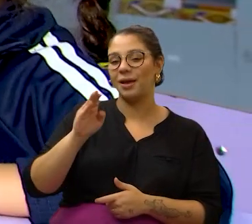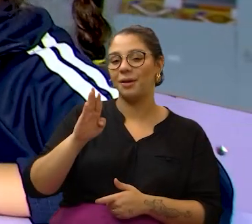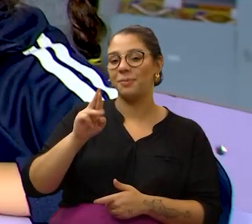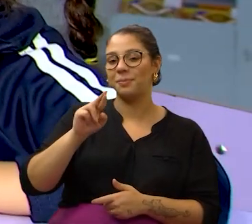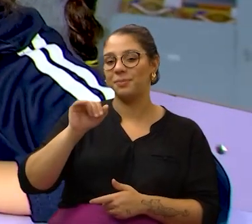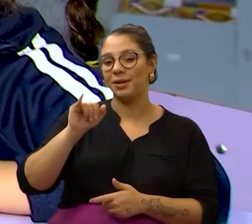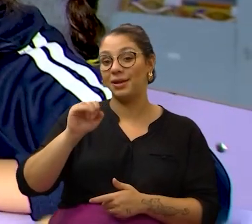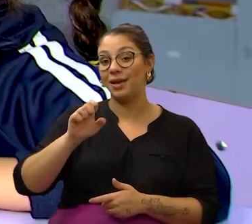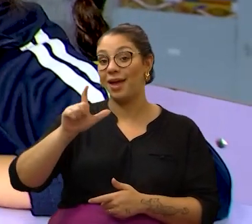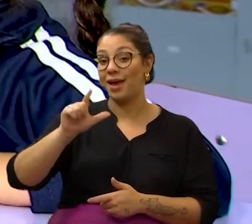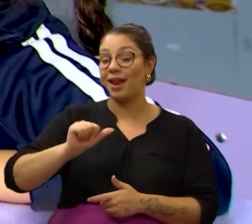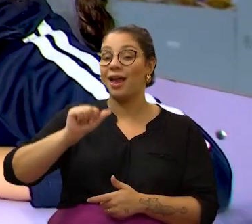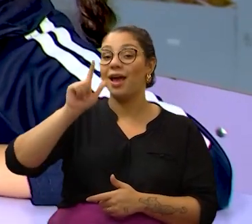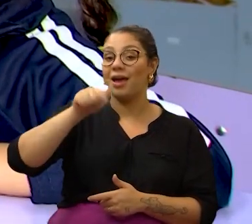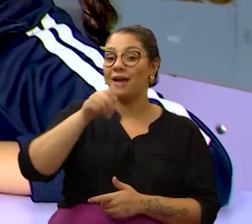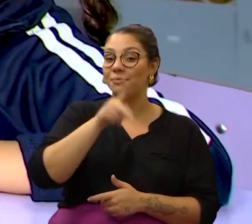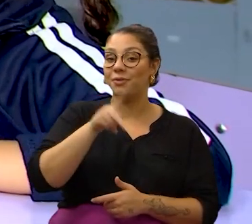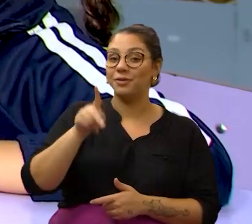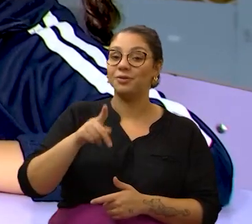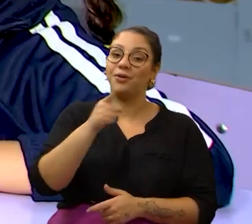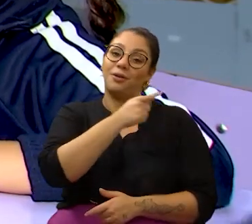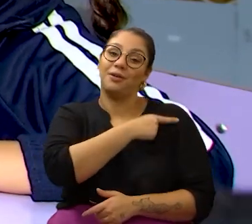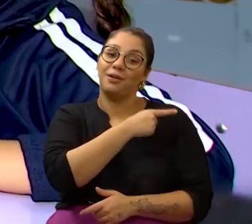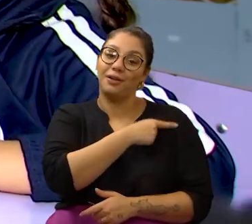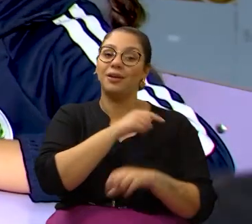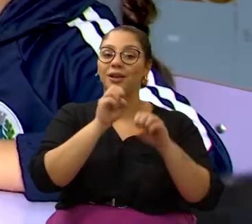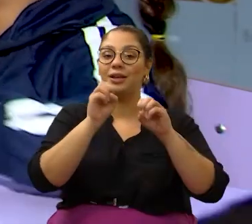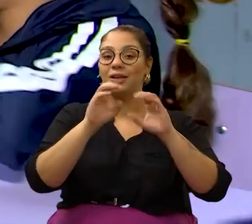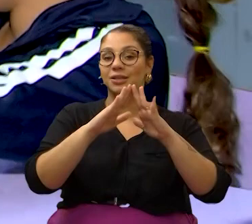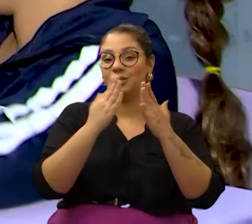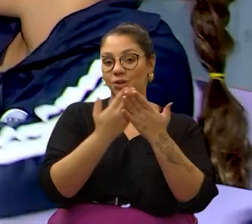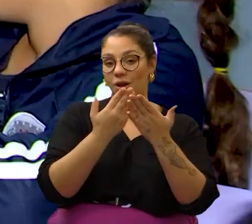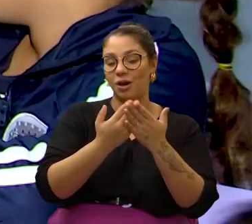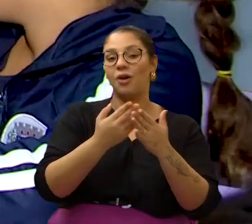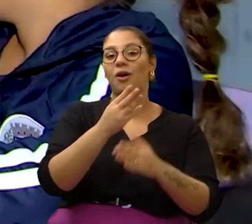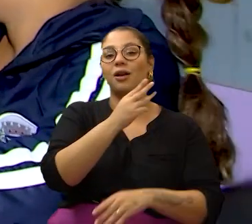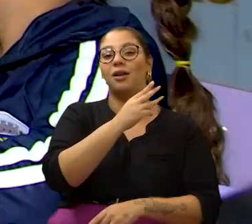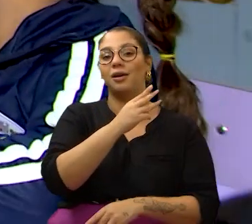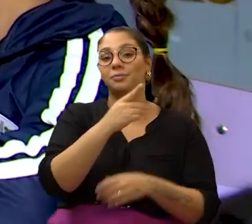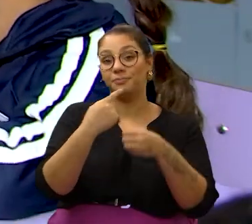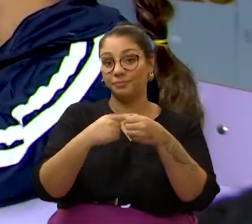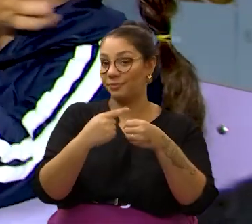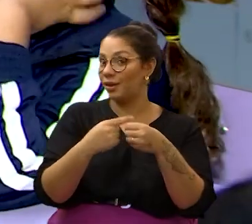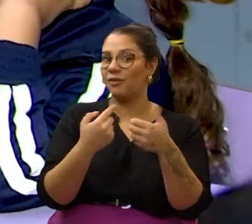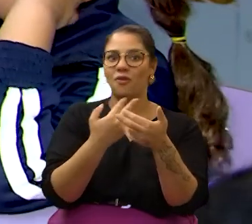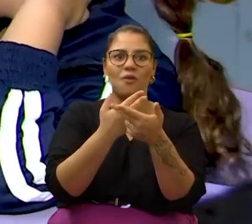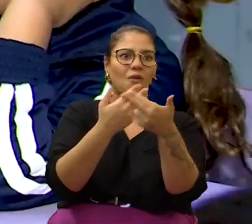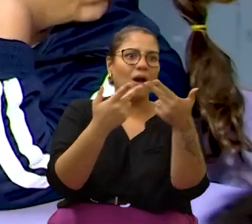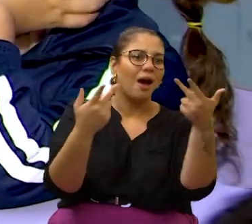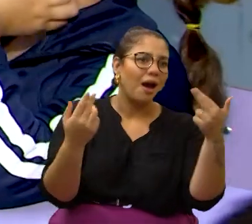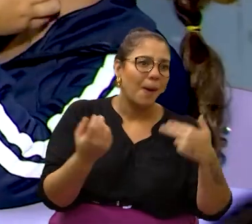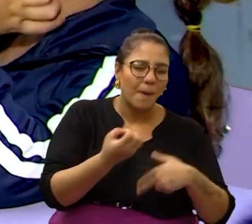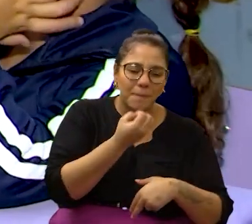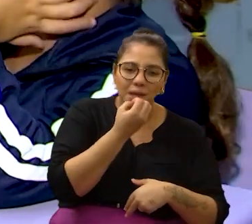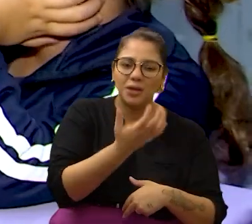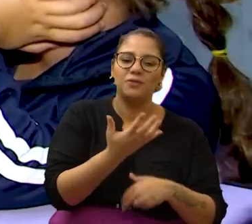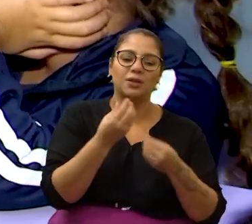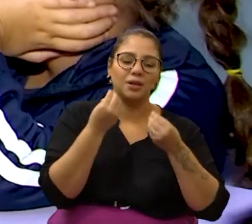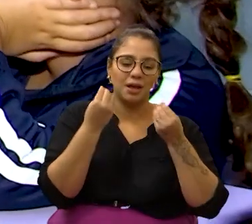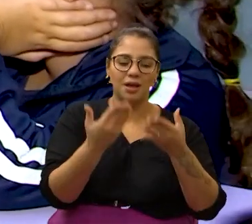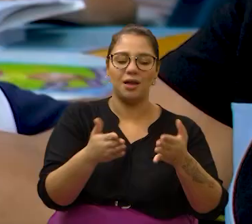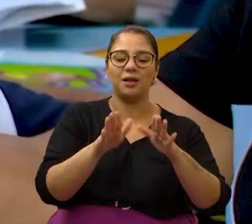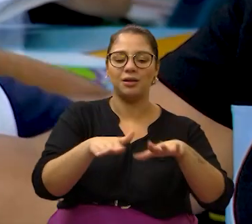Camargo, professora do primeiro ano da Escola Municipal Floriano Peixoto, muitos são os benefícios que a leitura